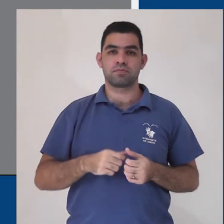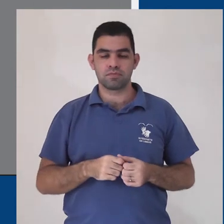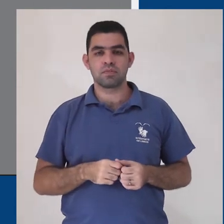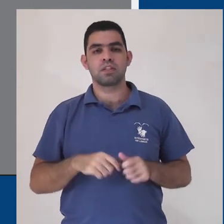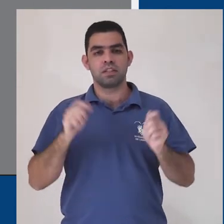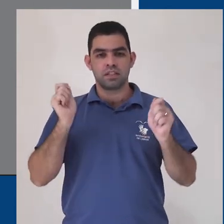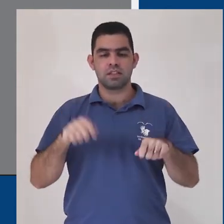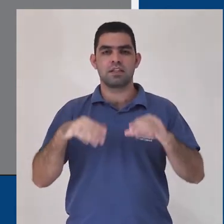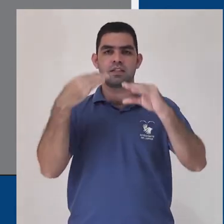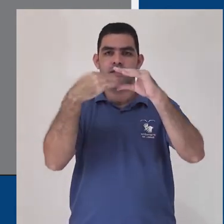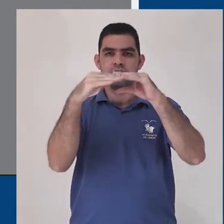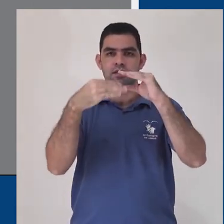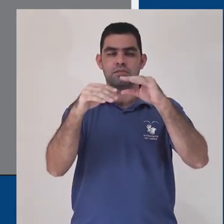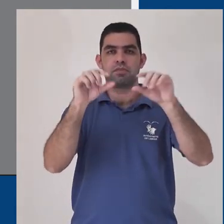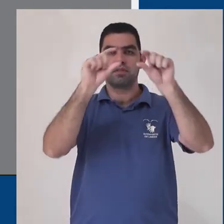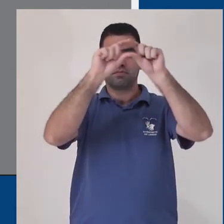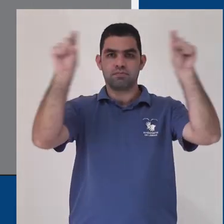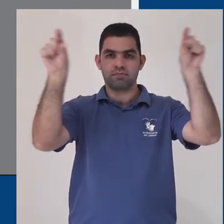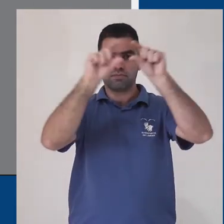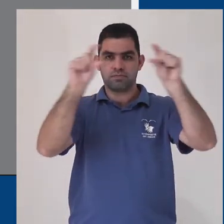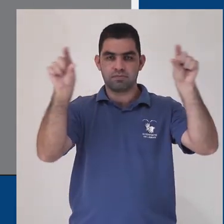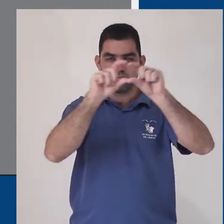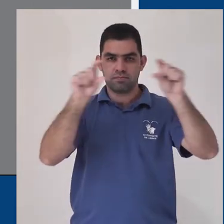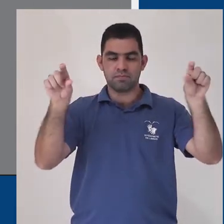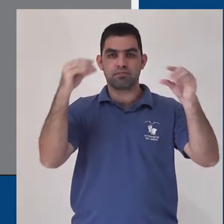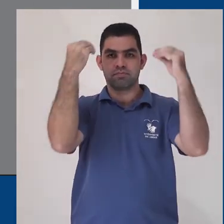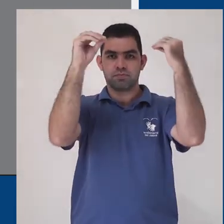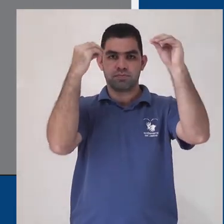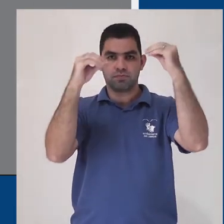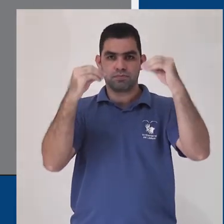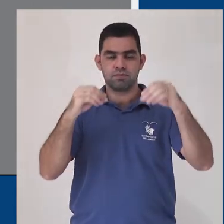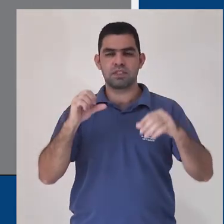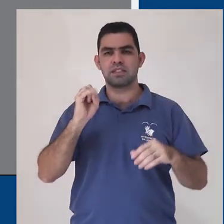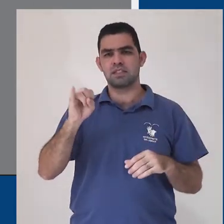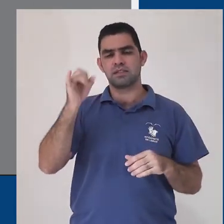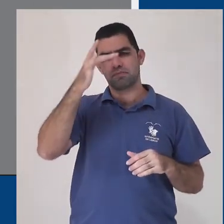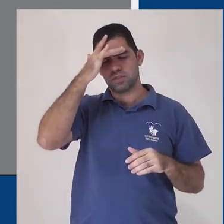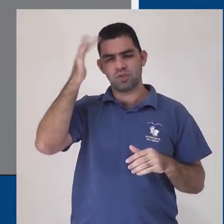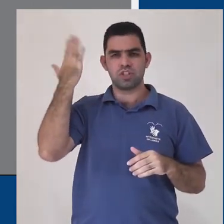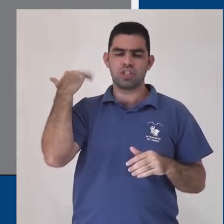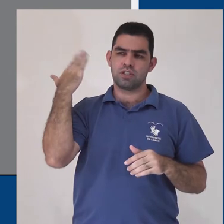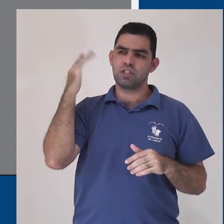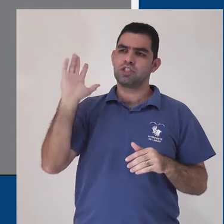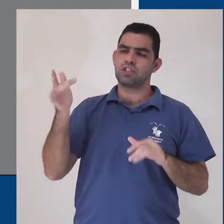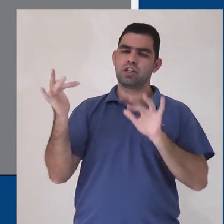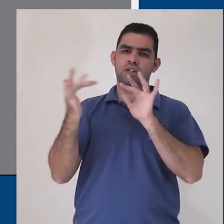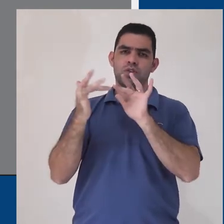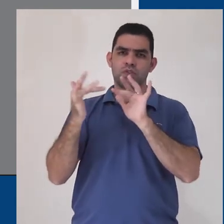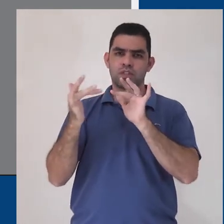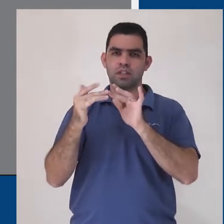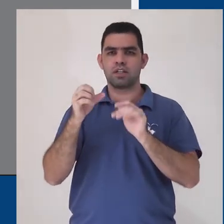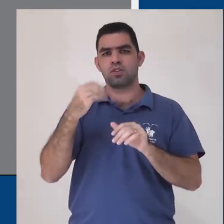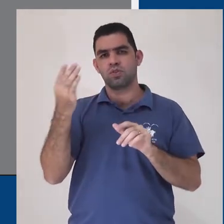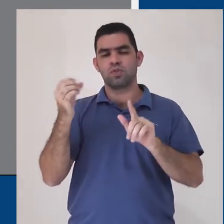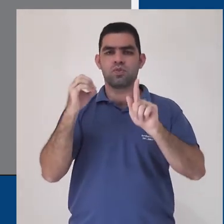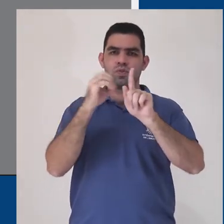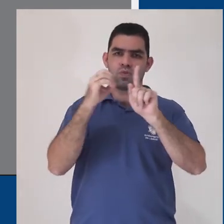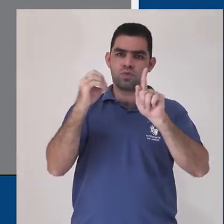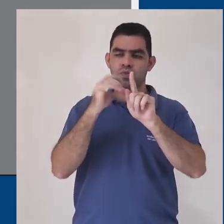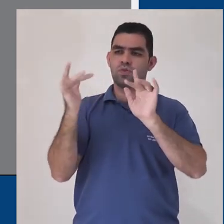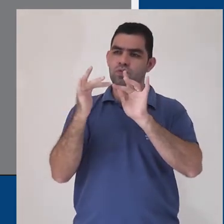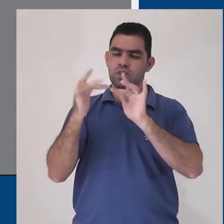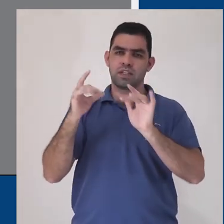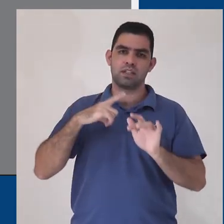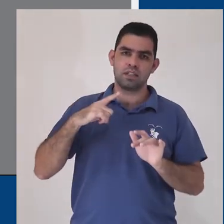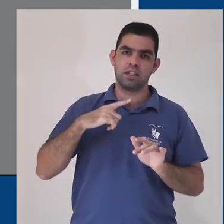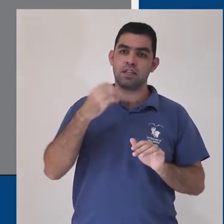de três pontos. Podemos digitar os e-mails das pessoas com quem desejamos compartilhar. Caso já tenha enviado algum e-mail para essa pessoa ou tenha ela na